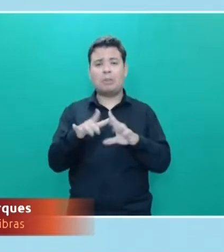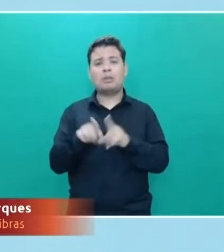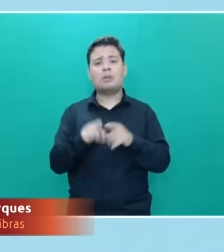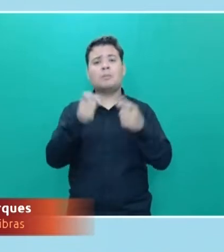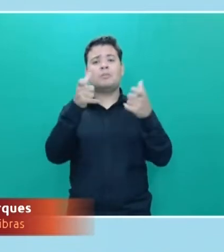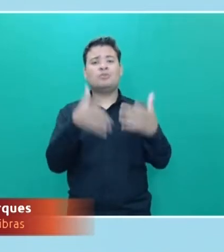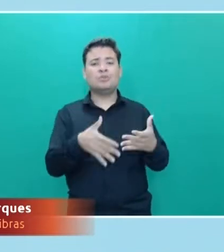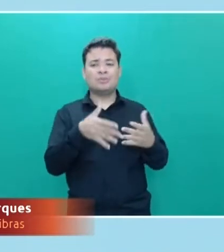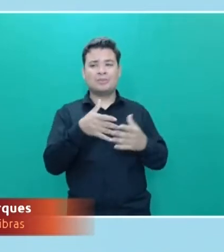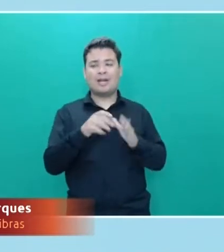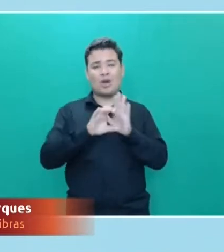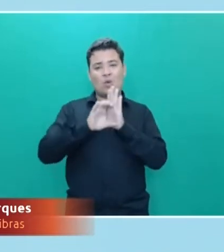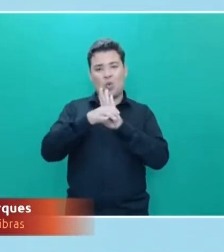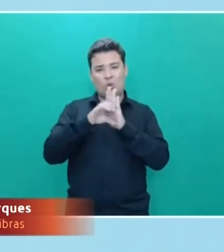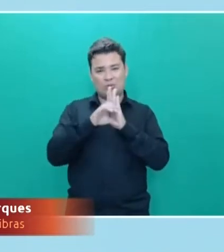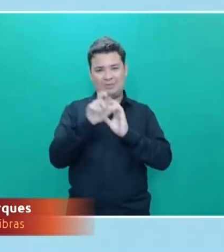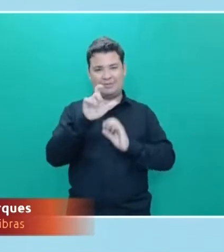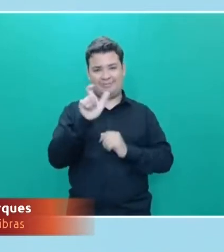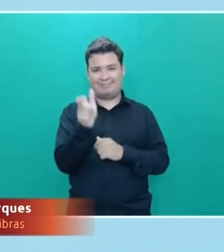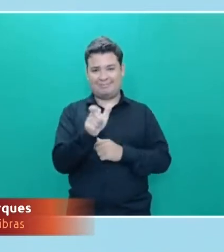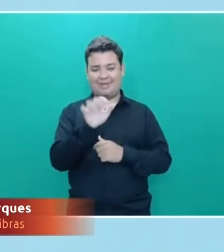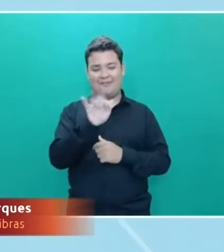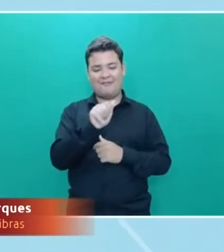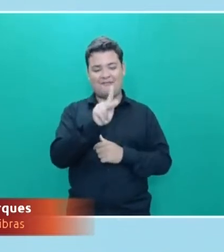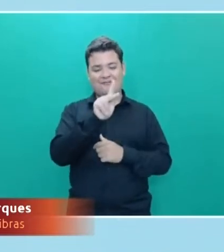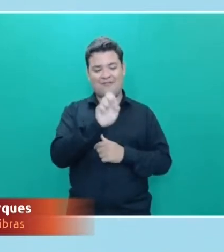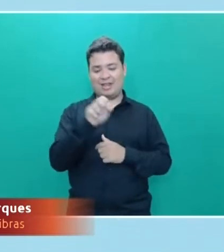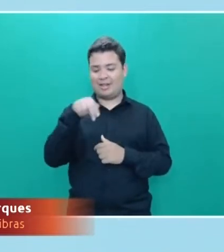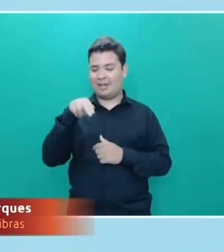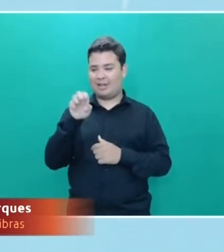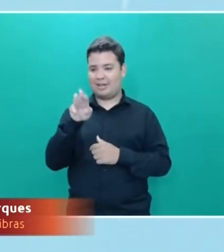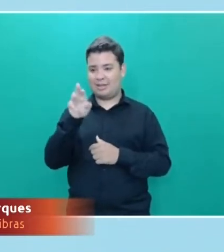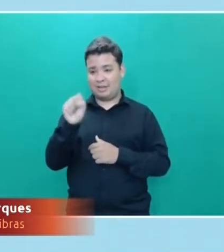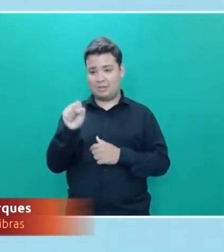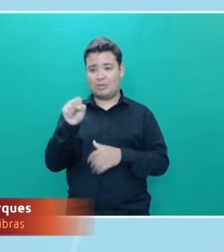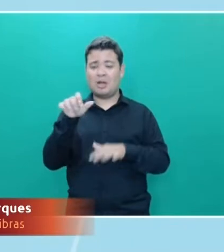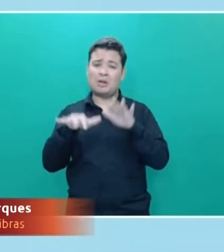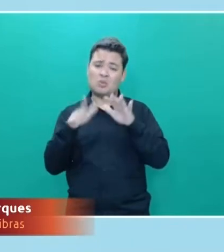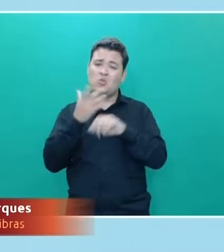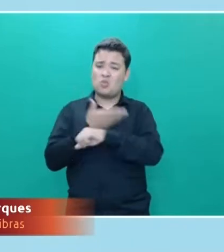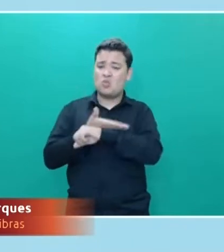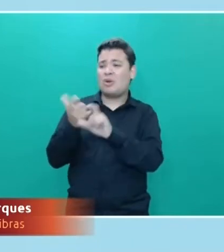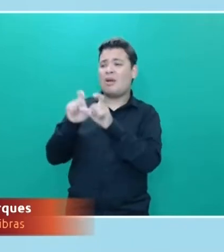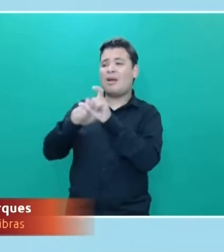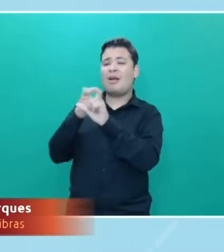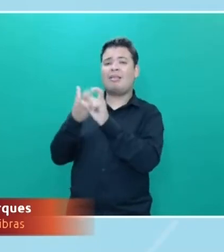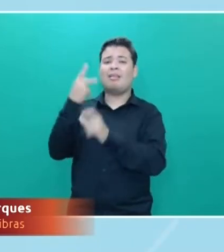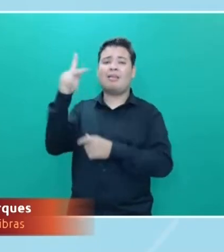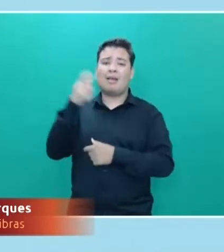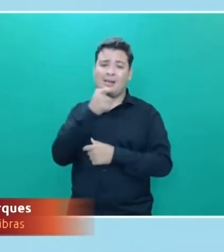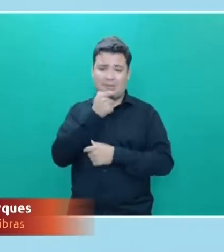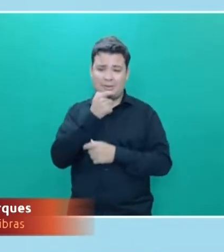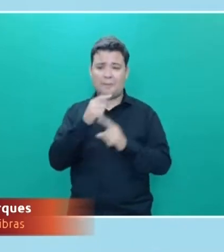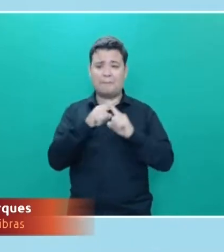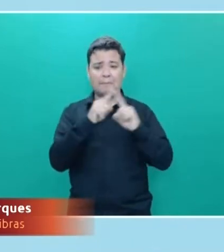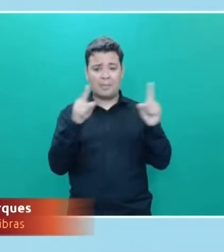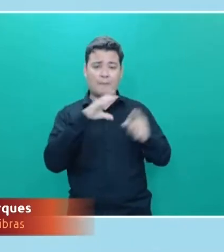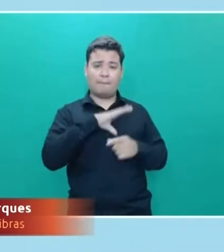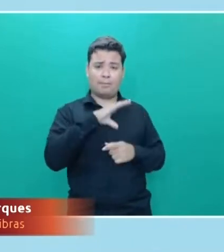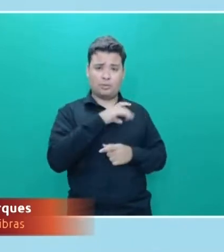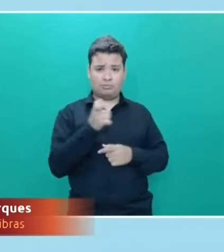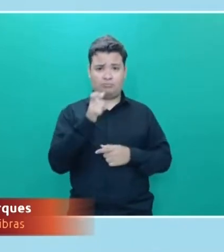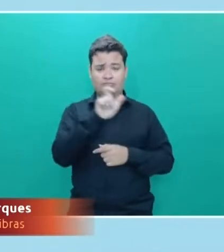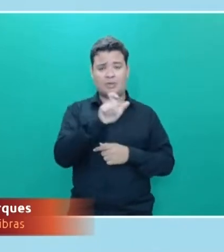conceito, né, de fake news. A gente quase sempre usa a palavra mesmo, a expressão em inglês, mas em português seria informações